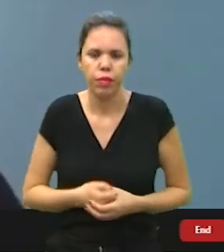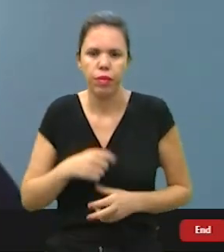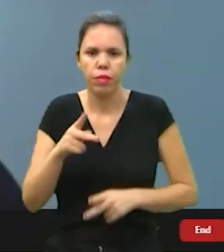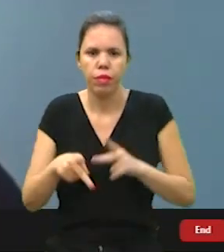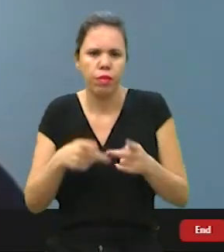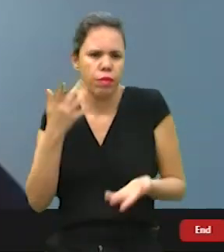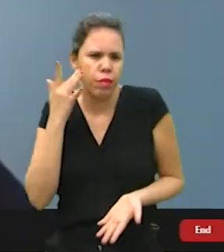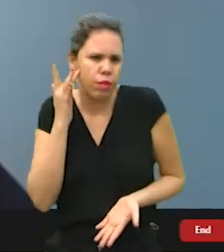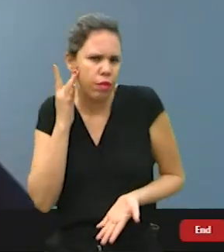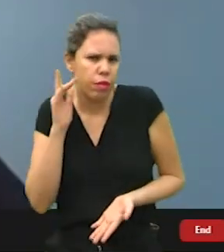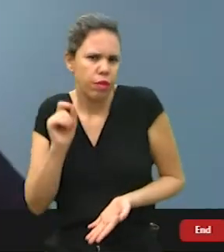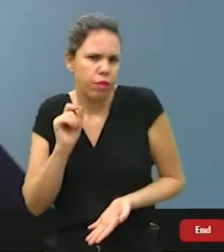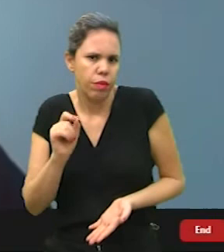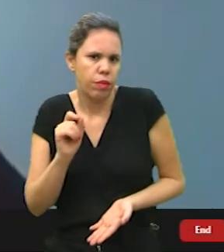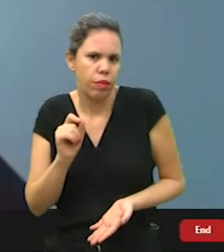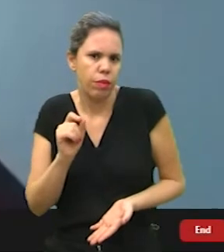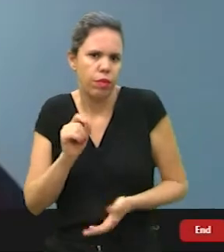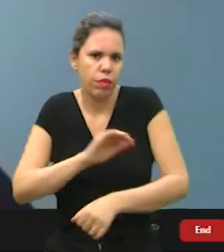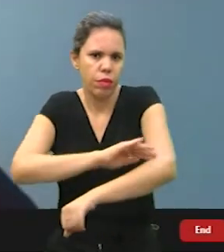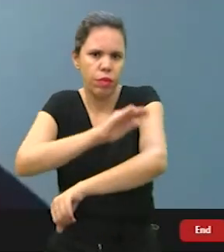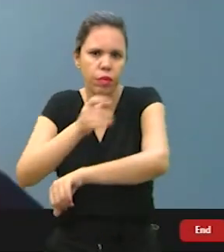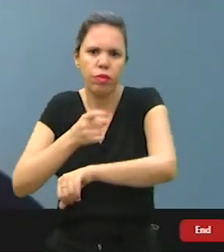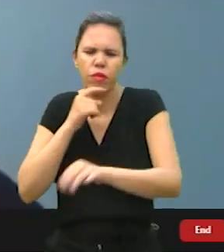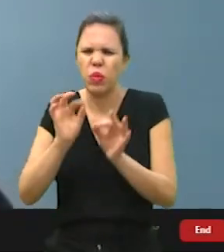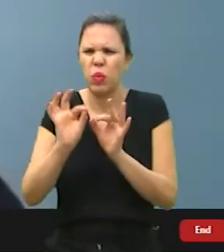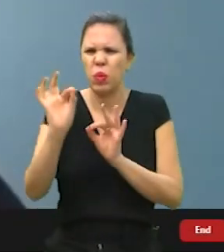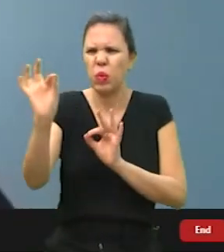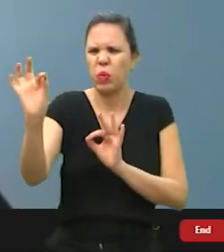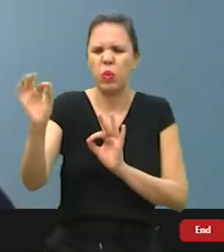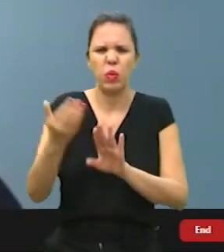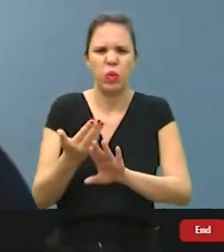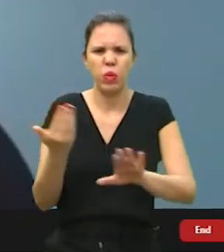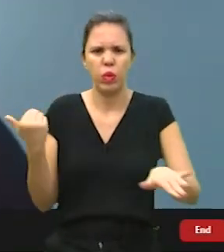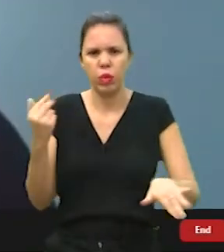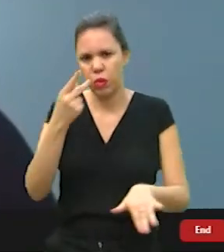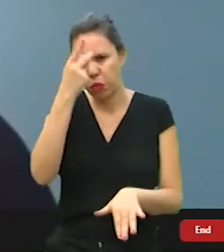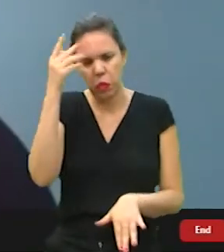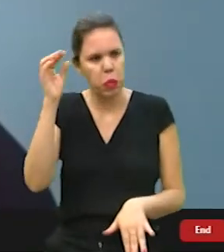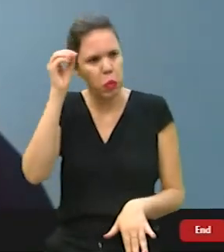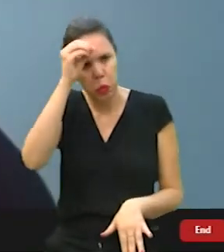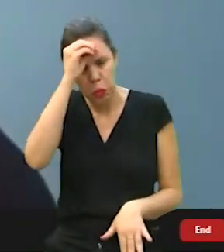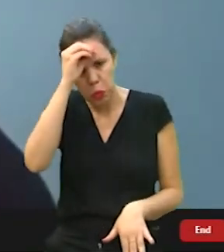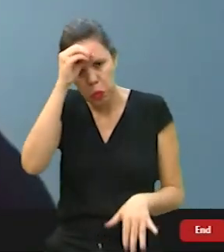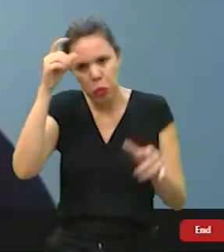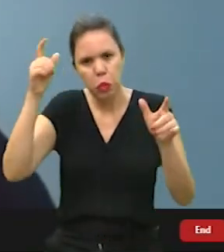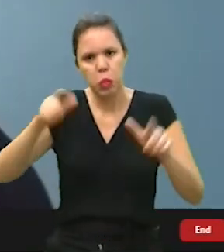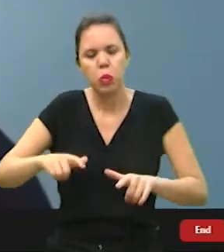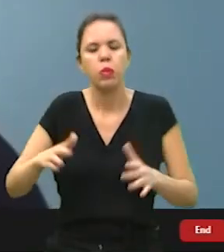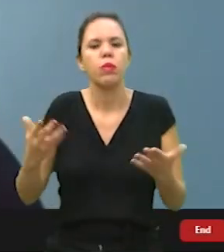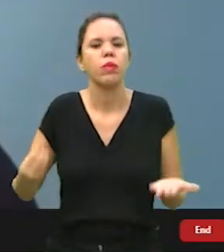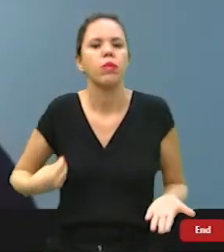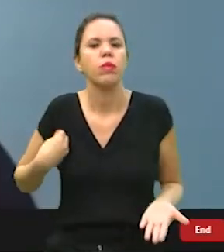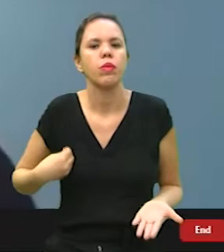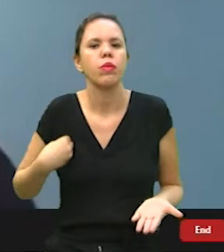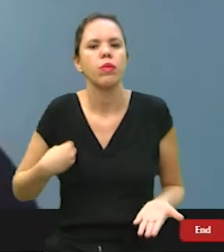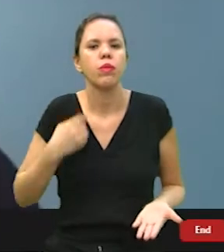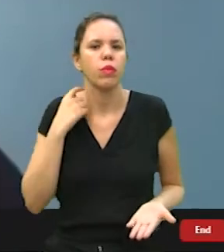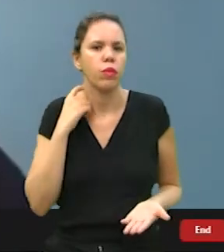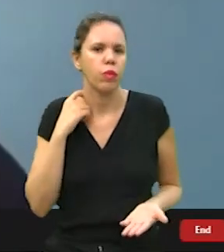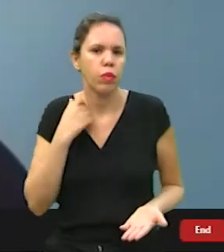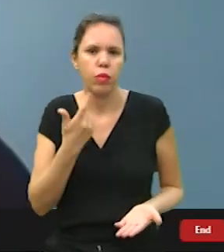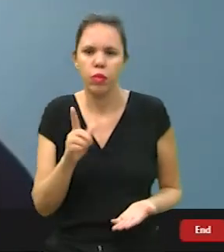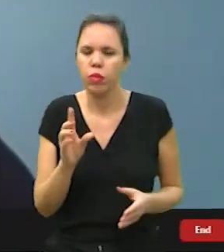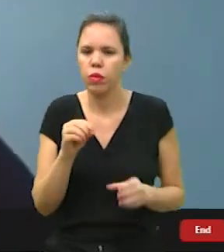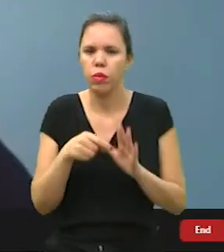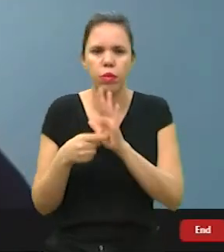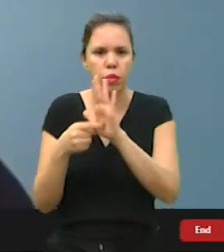aí, as pessoas acham que a Antártica está tão longe, tão isolada. Tem gente que nem sabe onde é a Antártica, porque a gente não